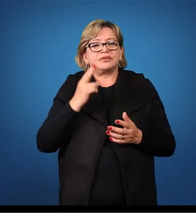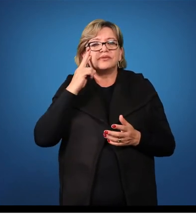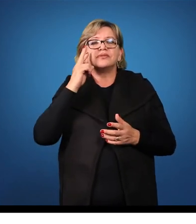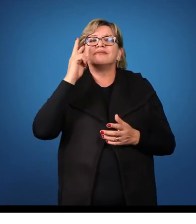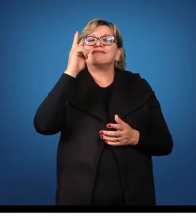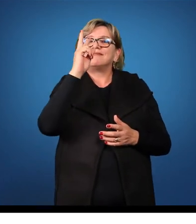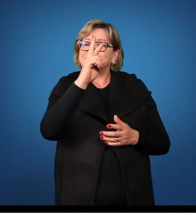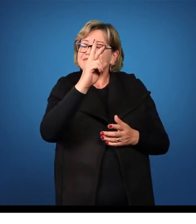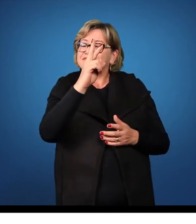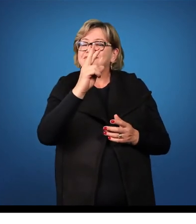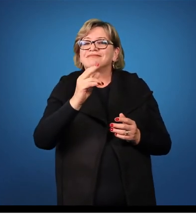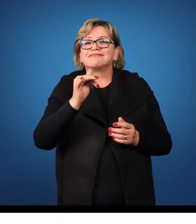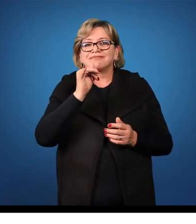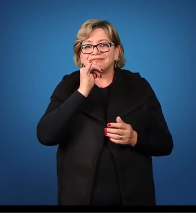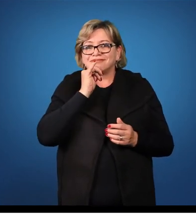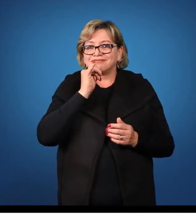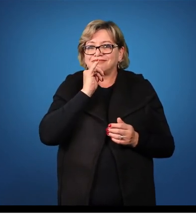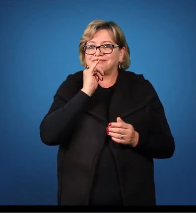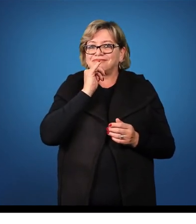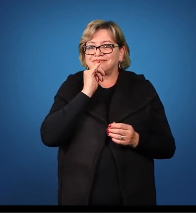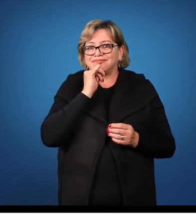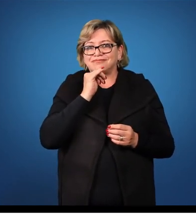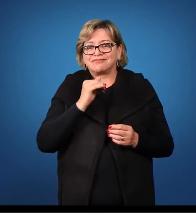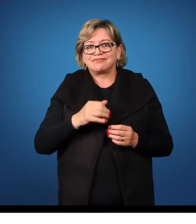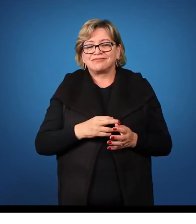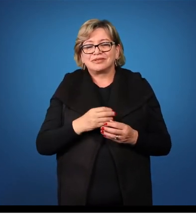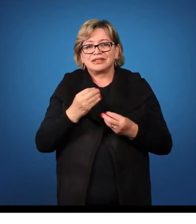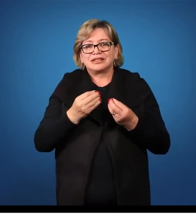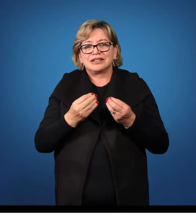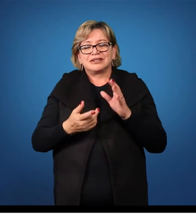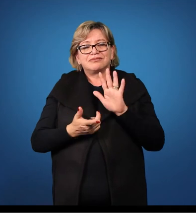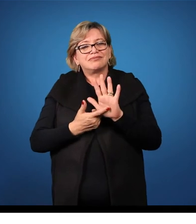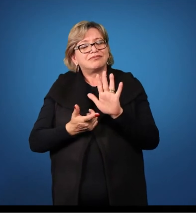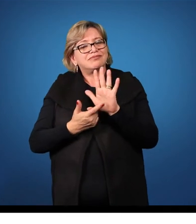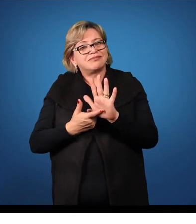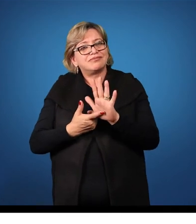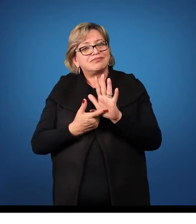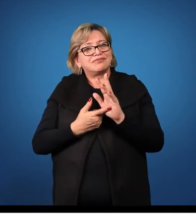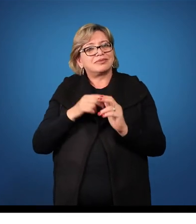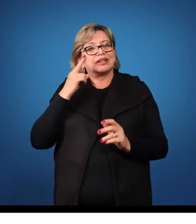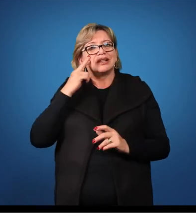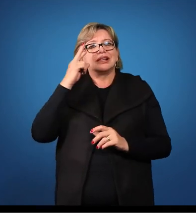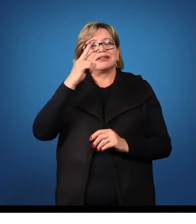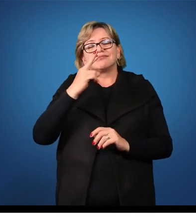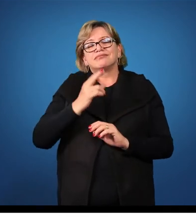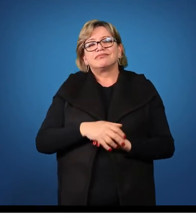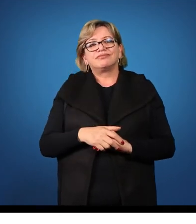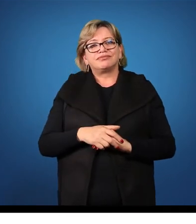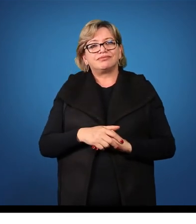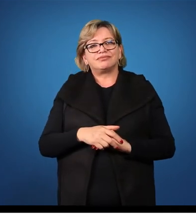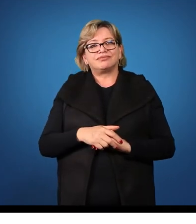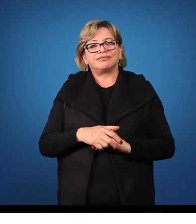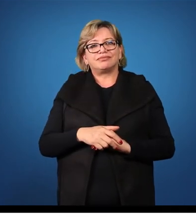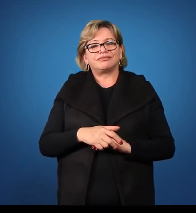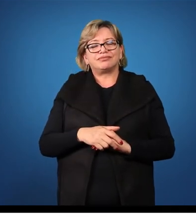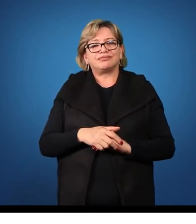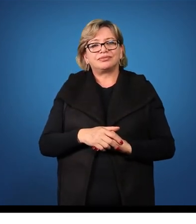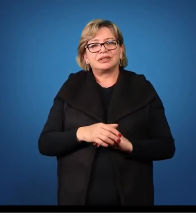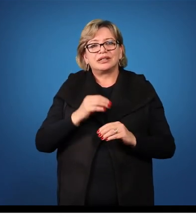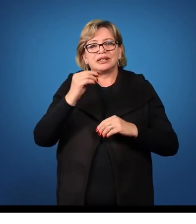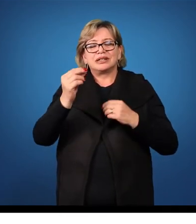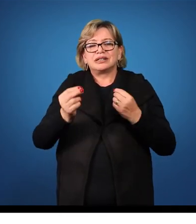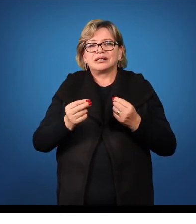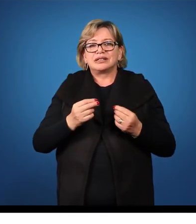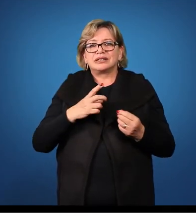no nome nativo, ARTES, no genitivo. Você tem uma palavra